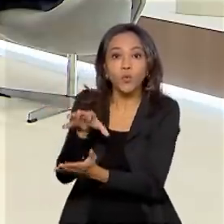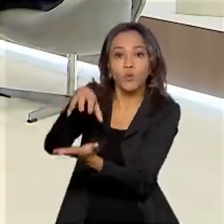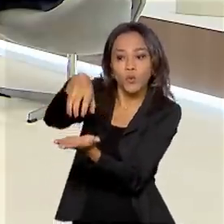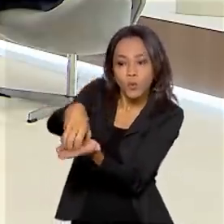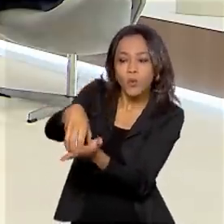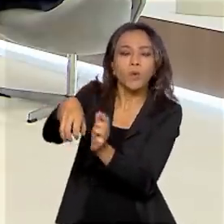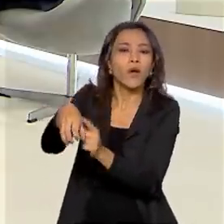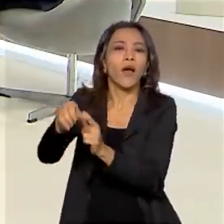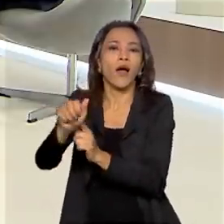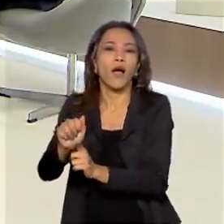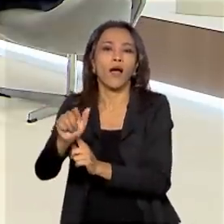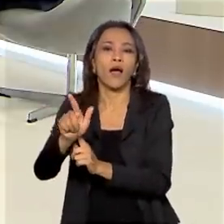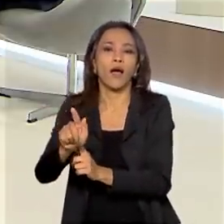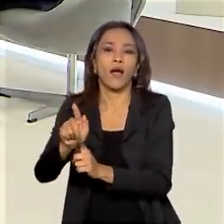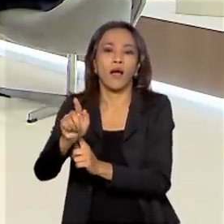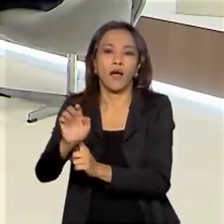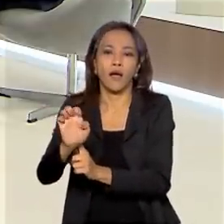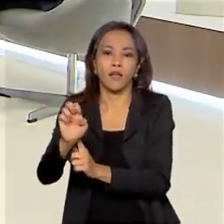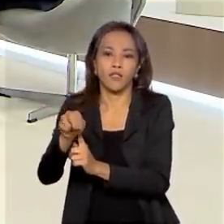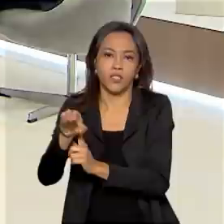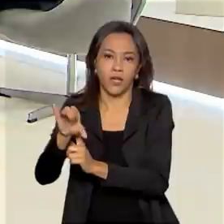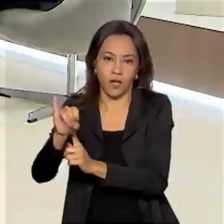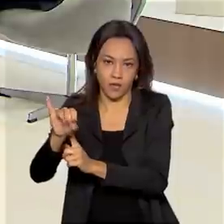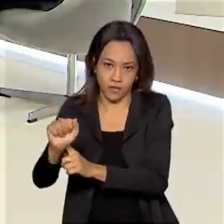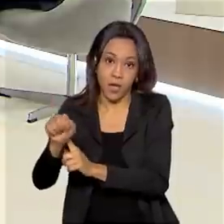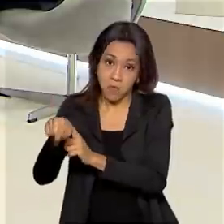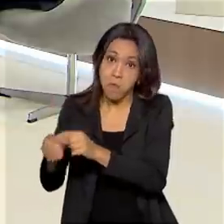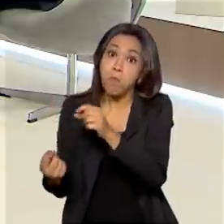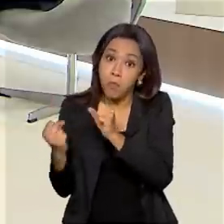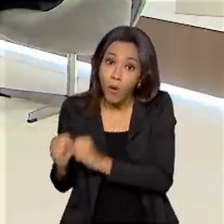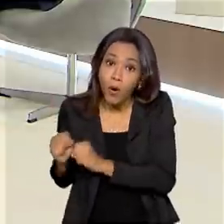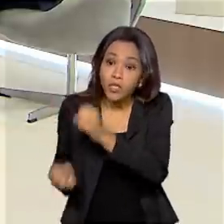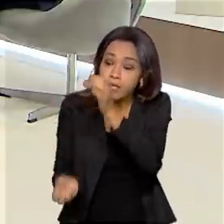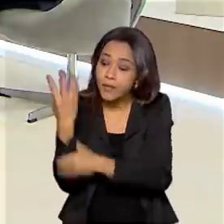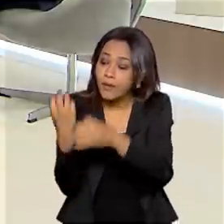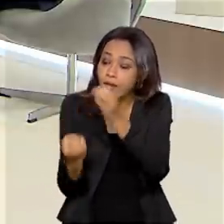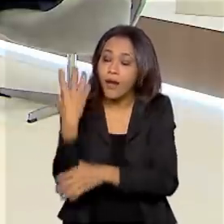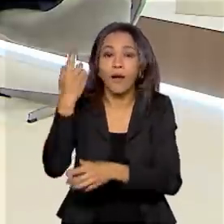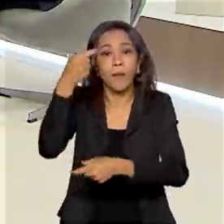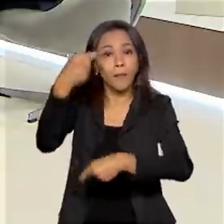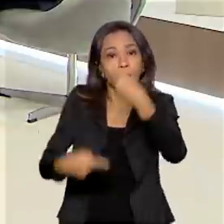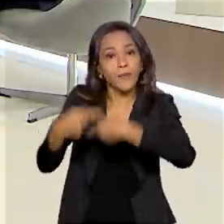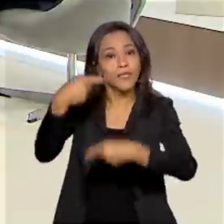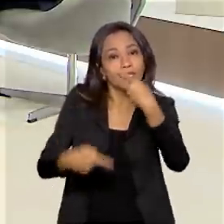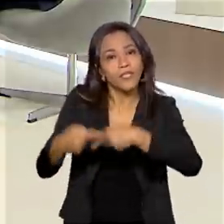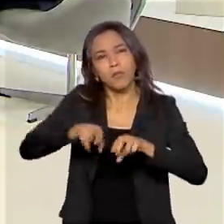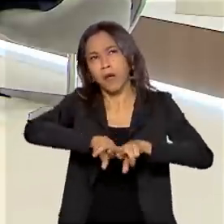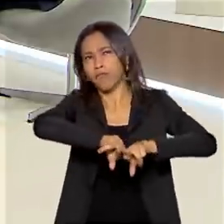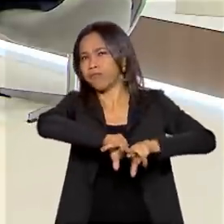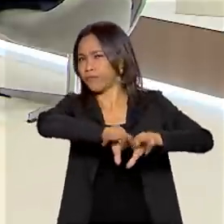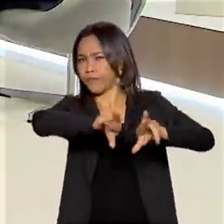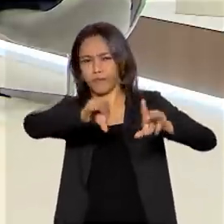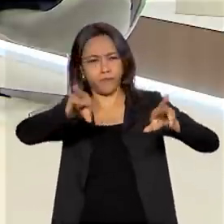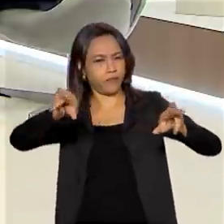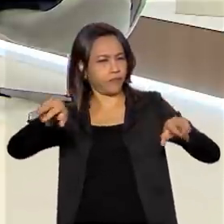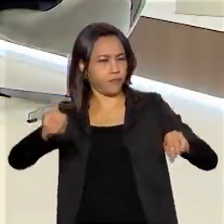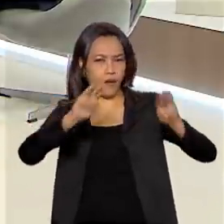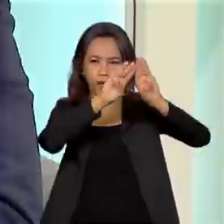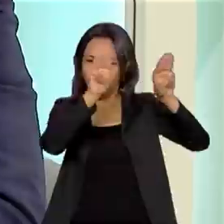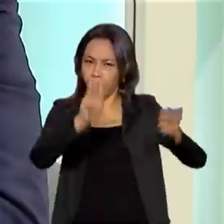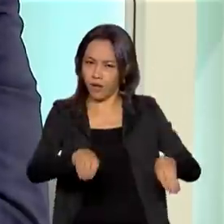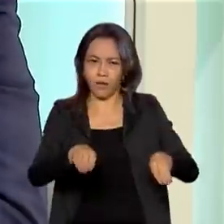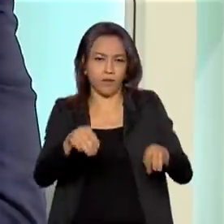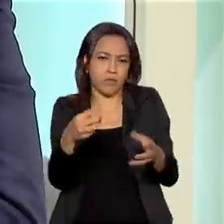Então, Ibram tem a obrigação de fazer política pública para todo o campo museal, além dos 30